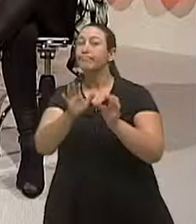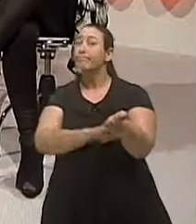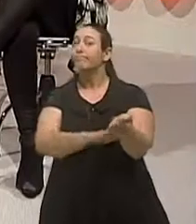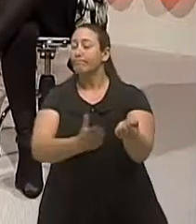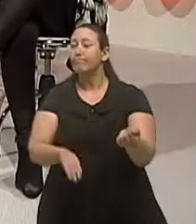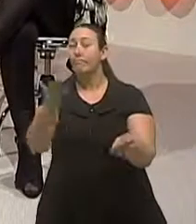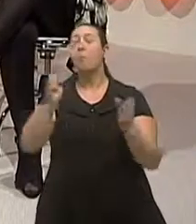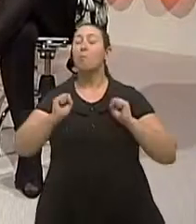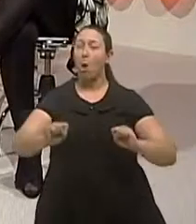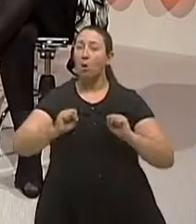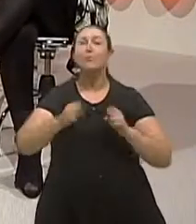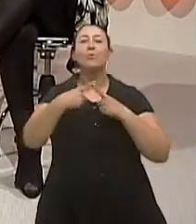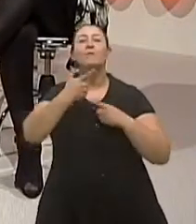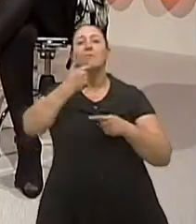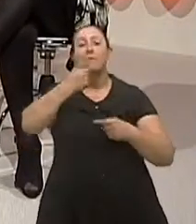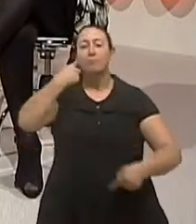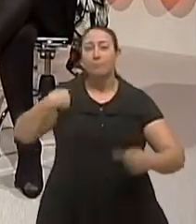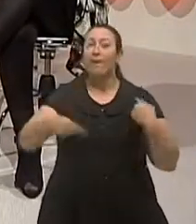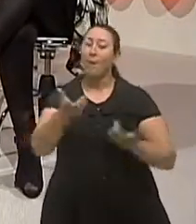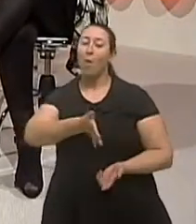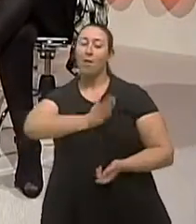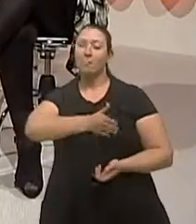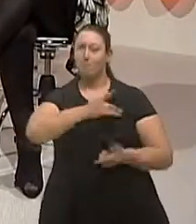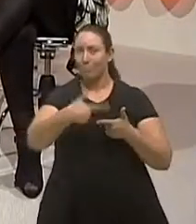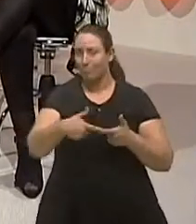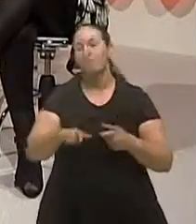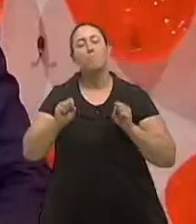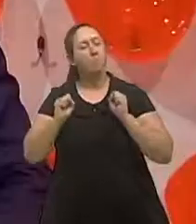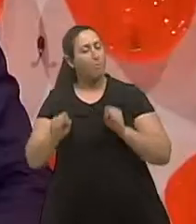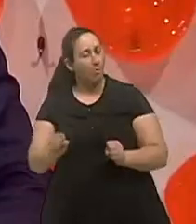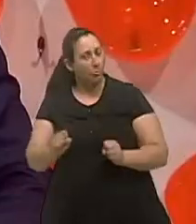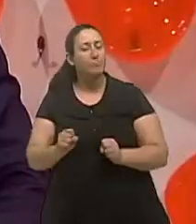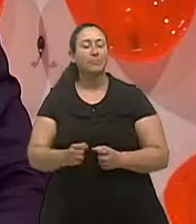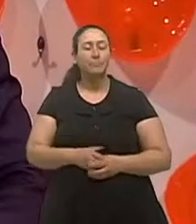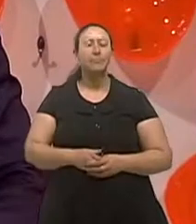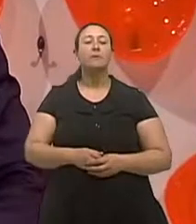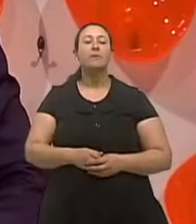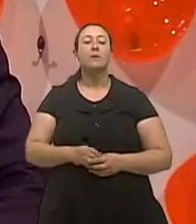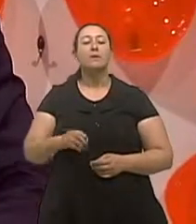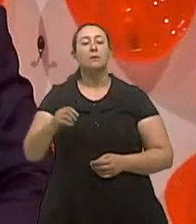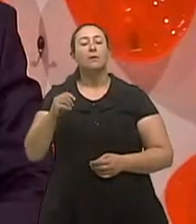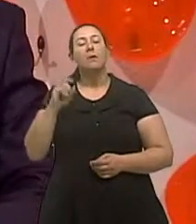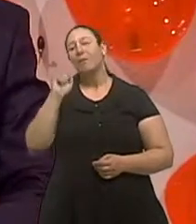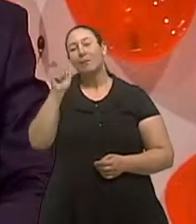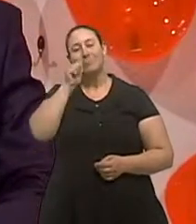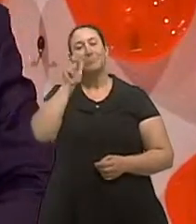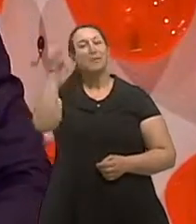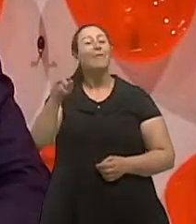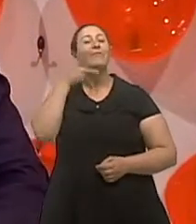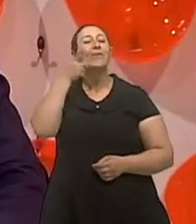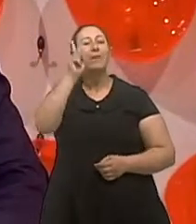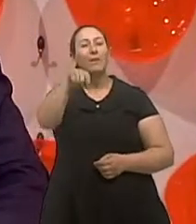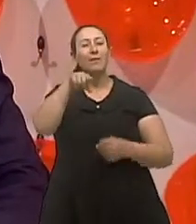que pode levar a essas cardíacas certamente certamente então ela fez ela comentou de um exame que chama